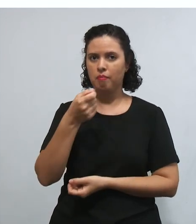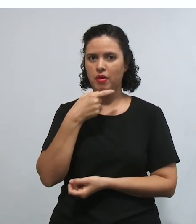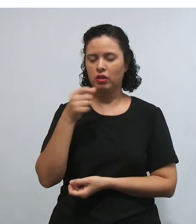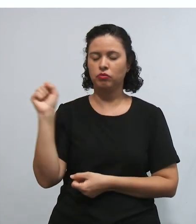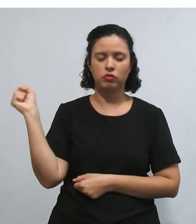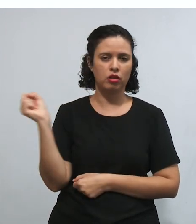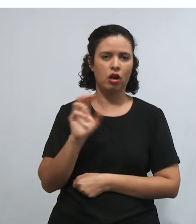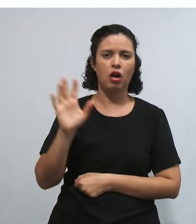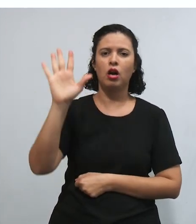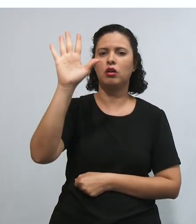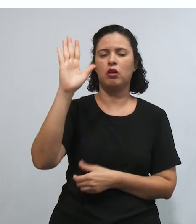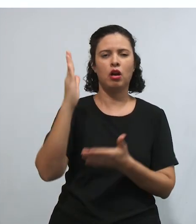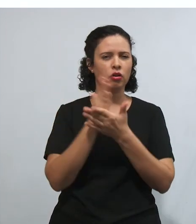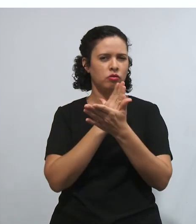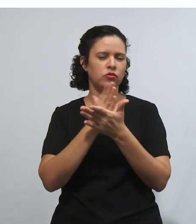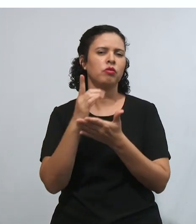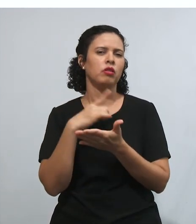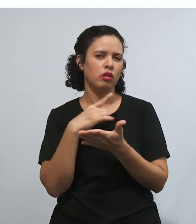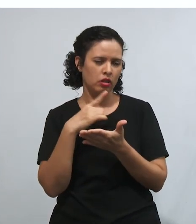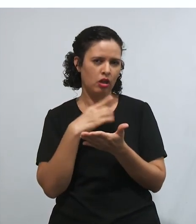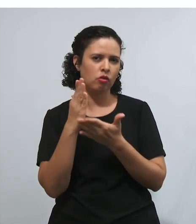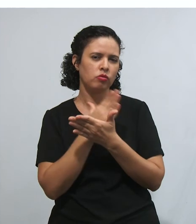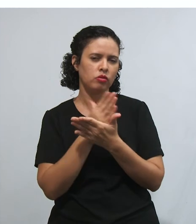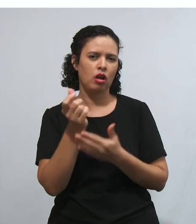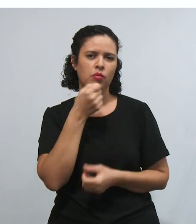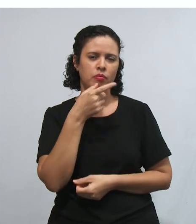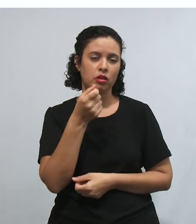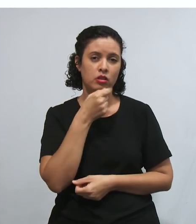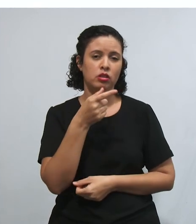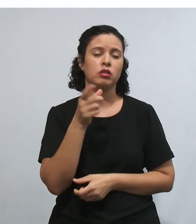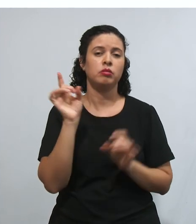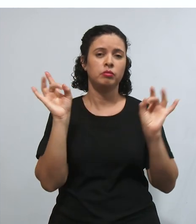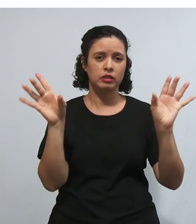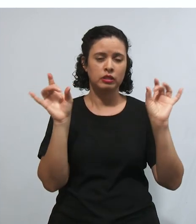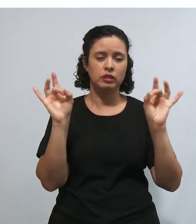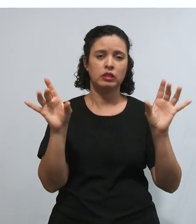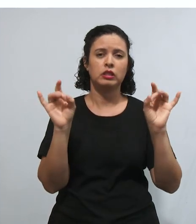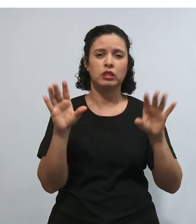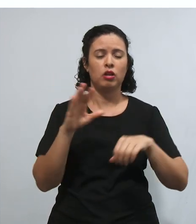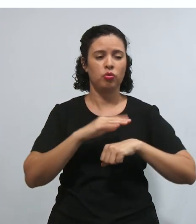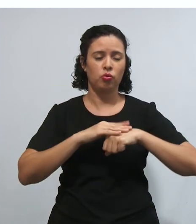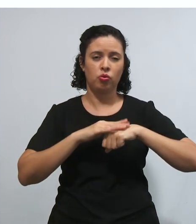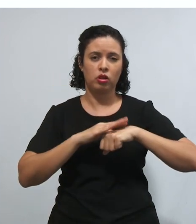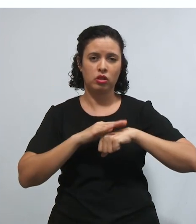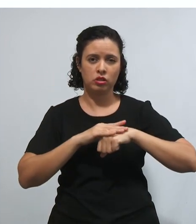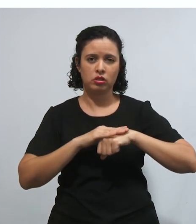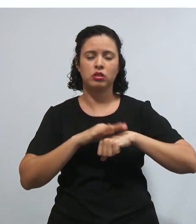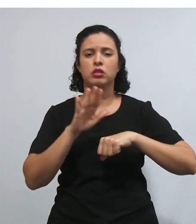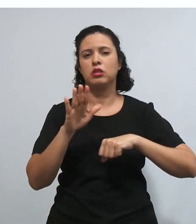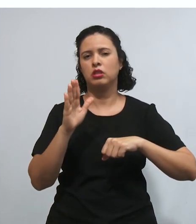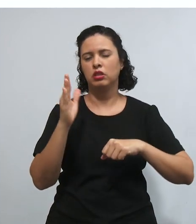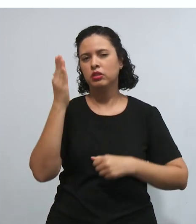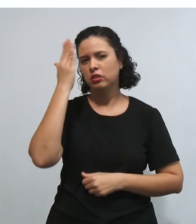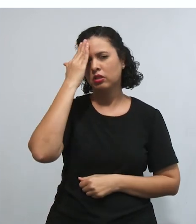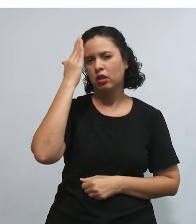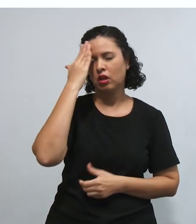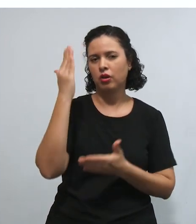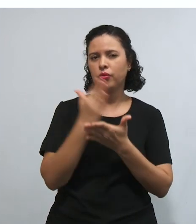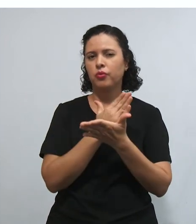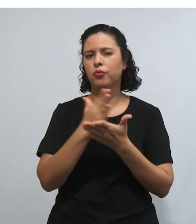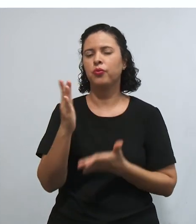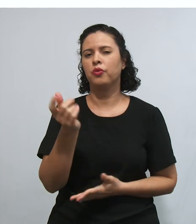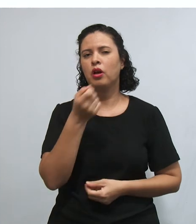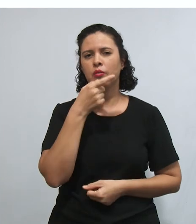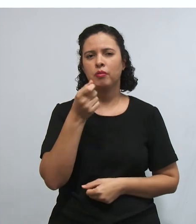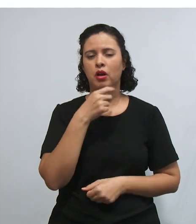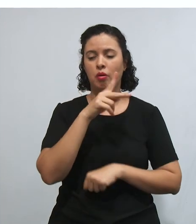Existem alguns remédios especiais para algumas doenças, assim, raras, né? Que nós sabemos que tem alguns remédios